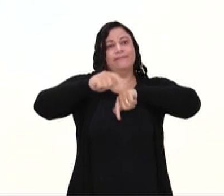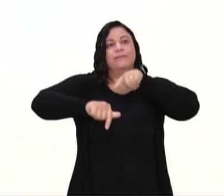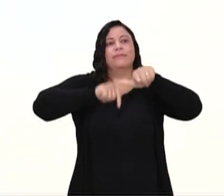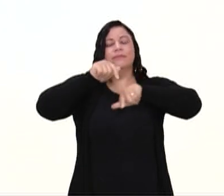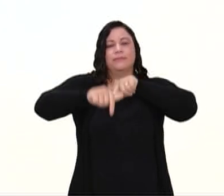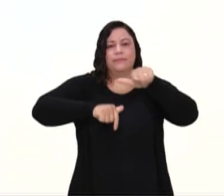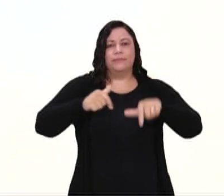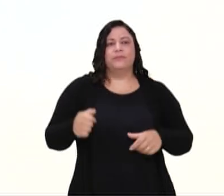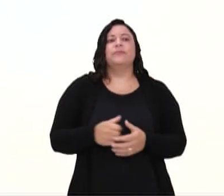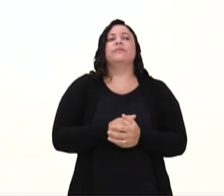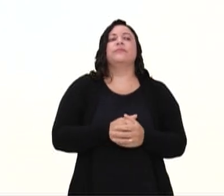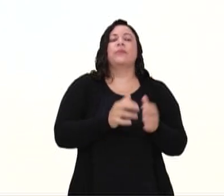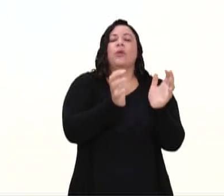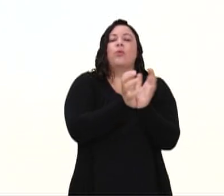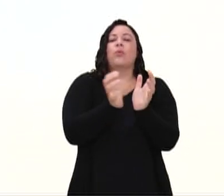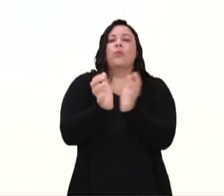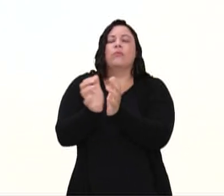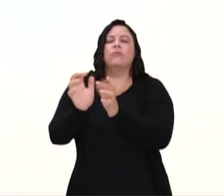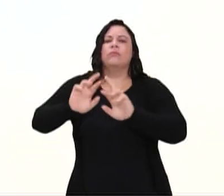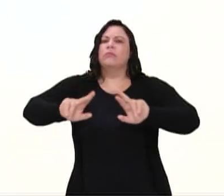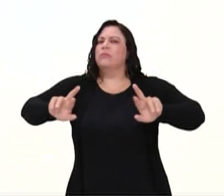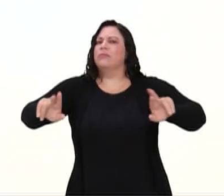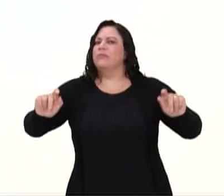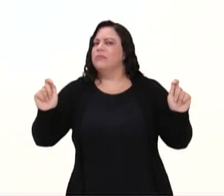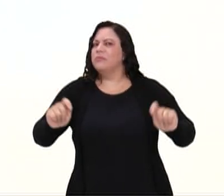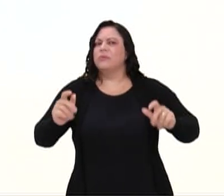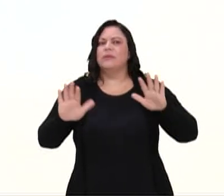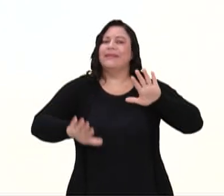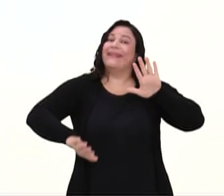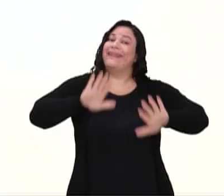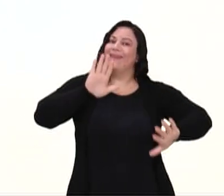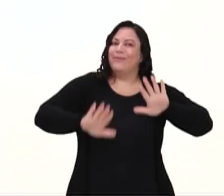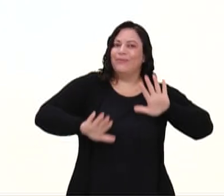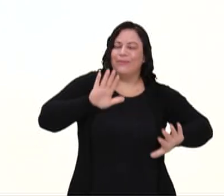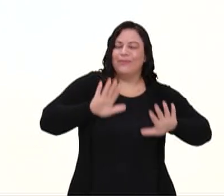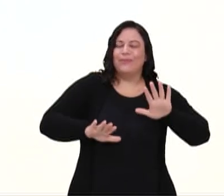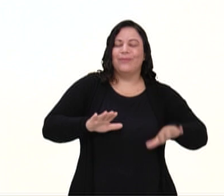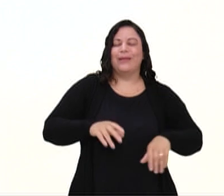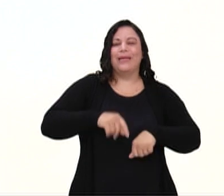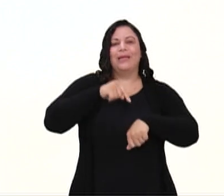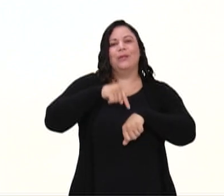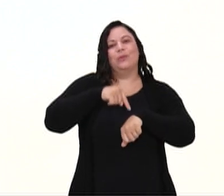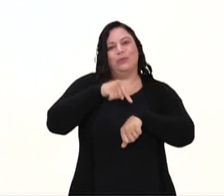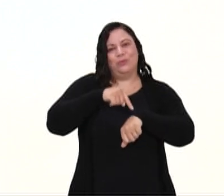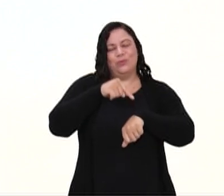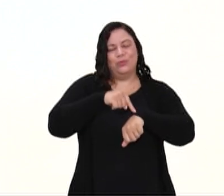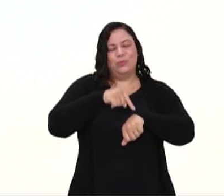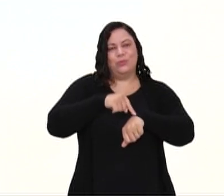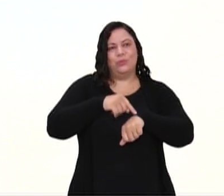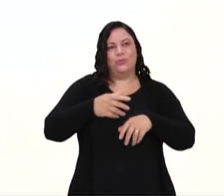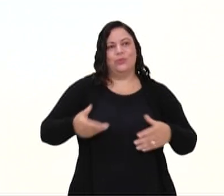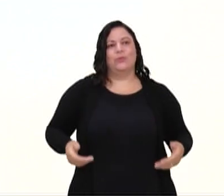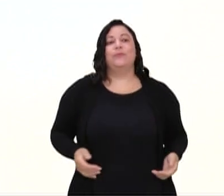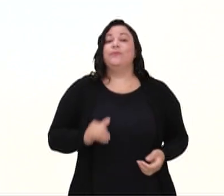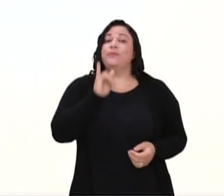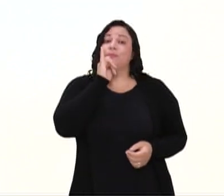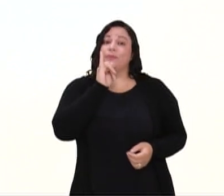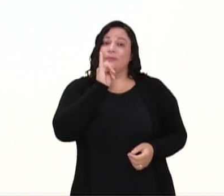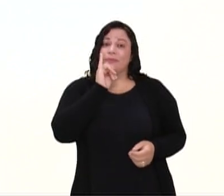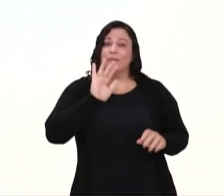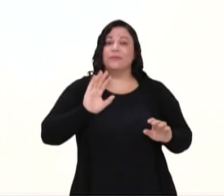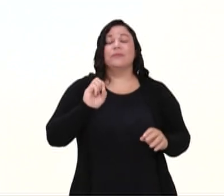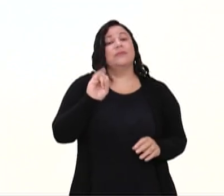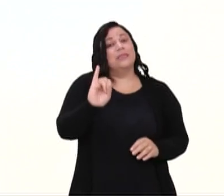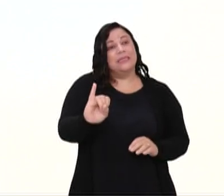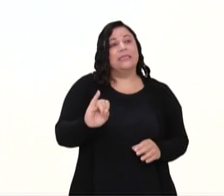E a classificação da ginástica, ela depende muito do turno de trabalho do empregado. Se o turno é